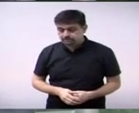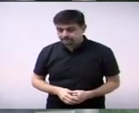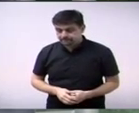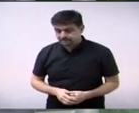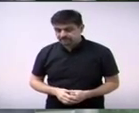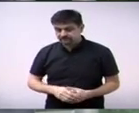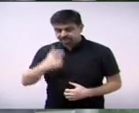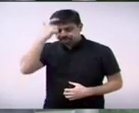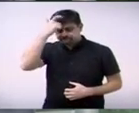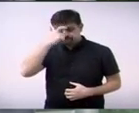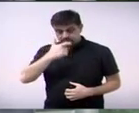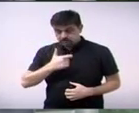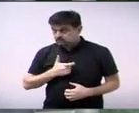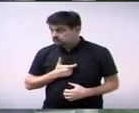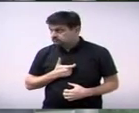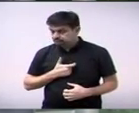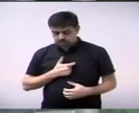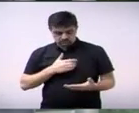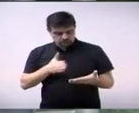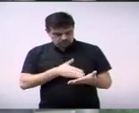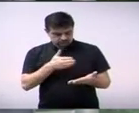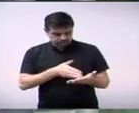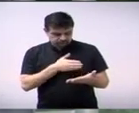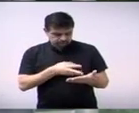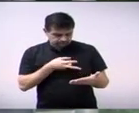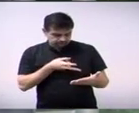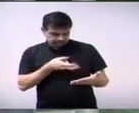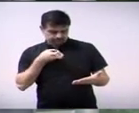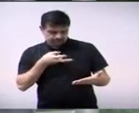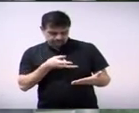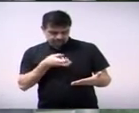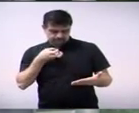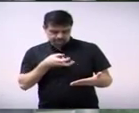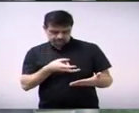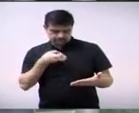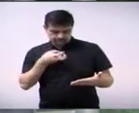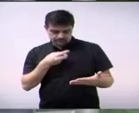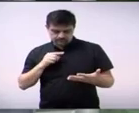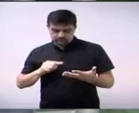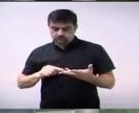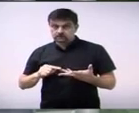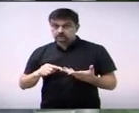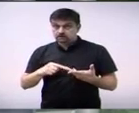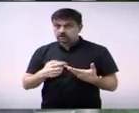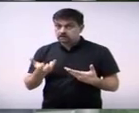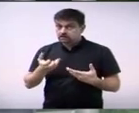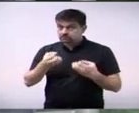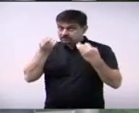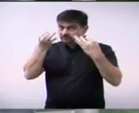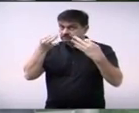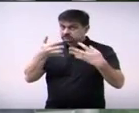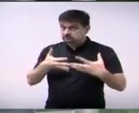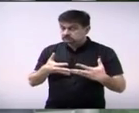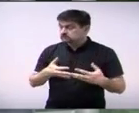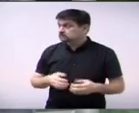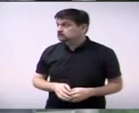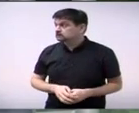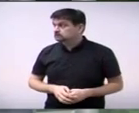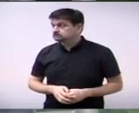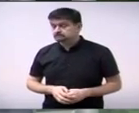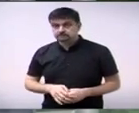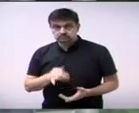identifiquei aqui alguns pontos importantes que merecem uma atenção e urgência que é o caso